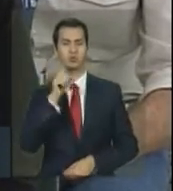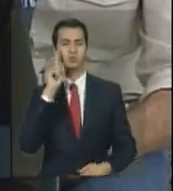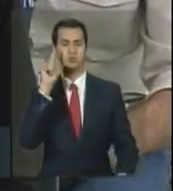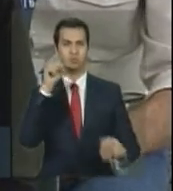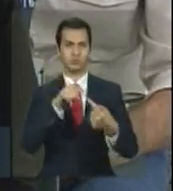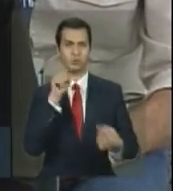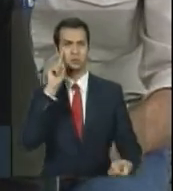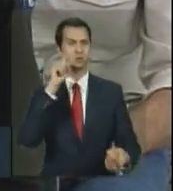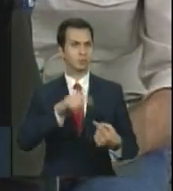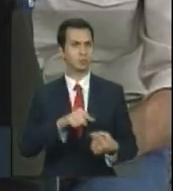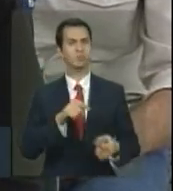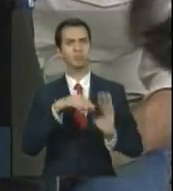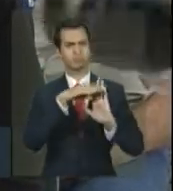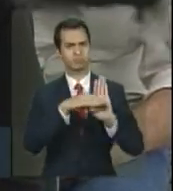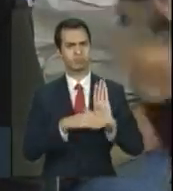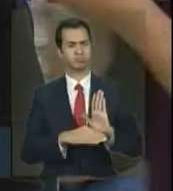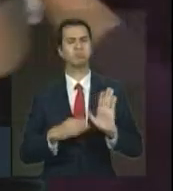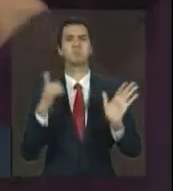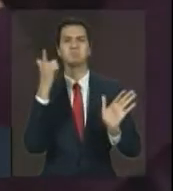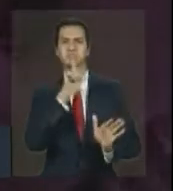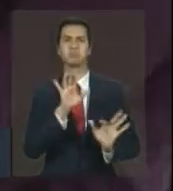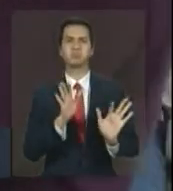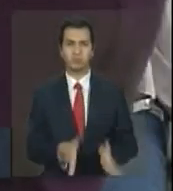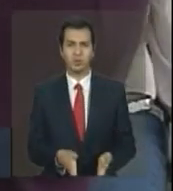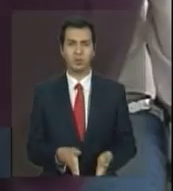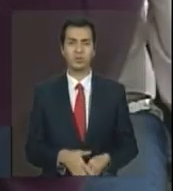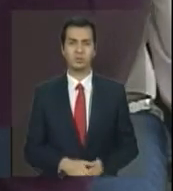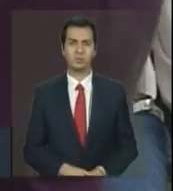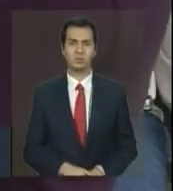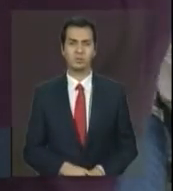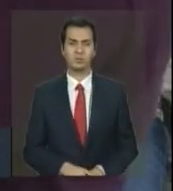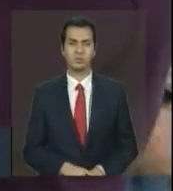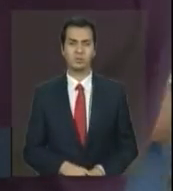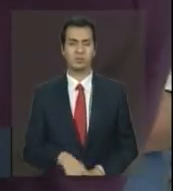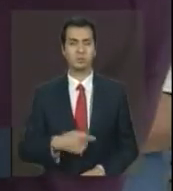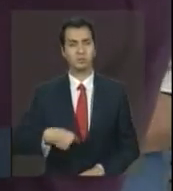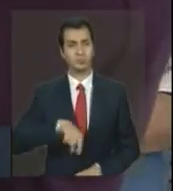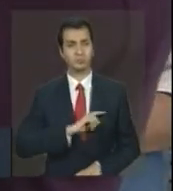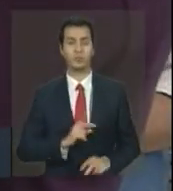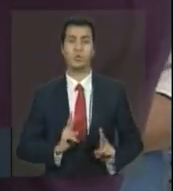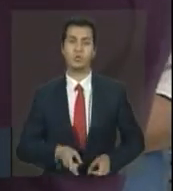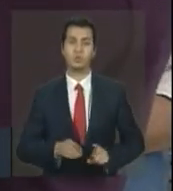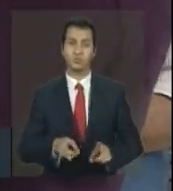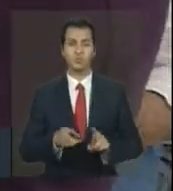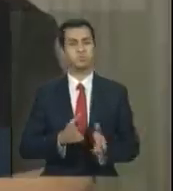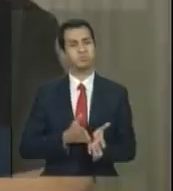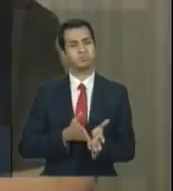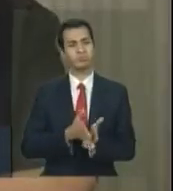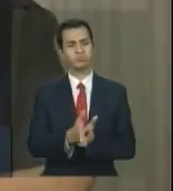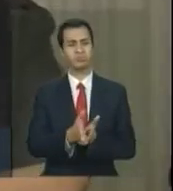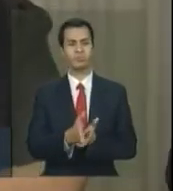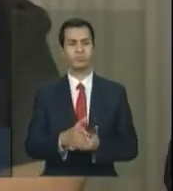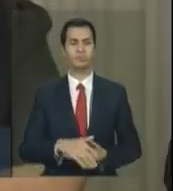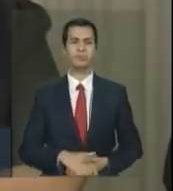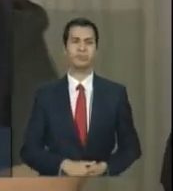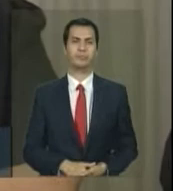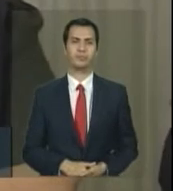todos os pontos e acho que continuando nessa rota de